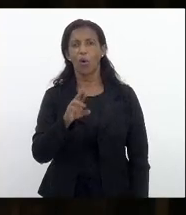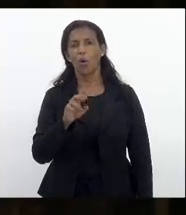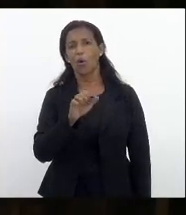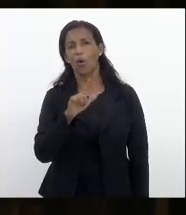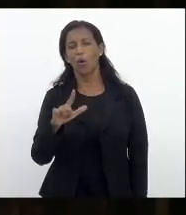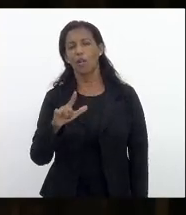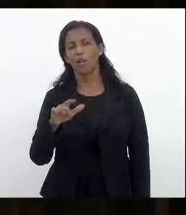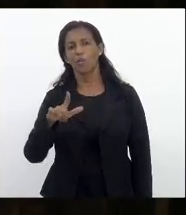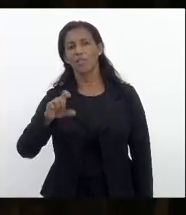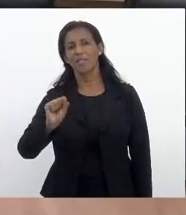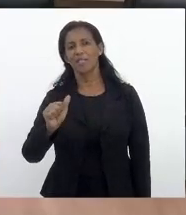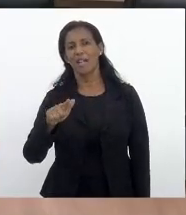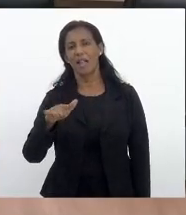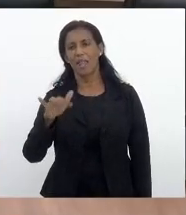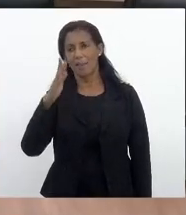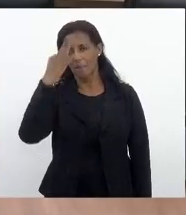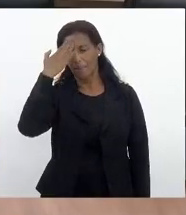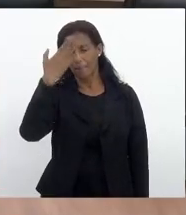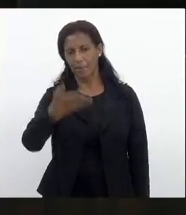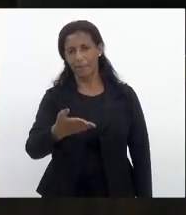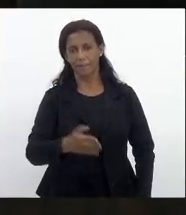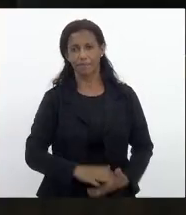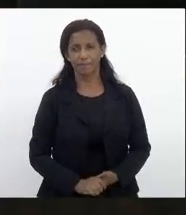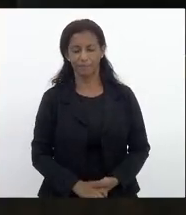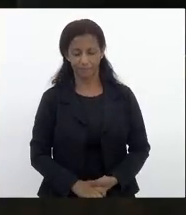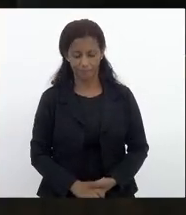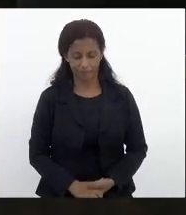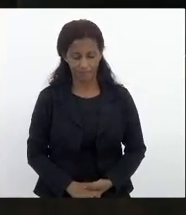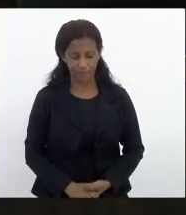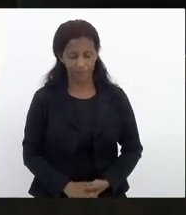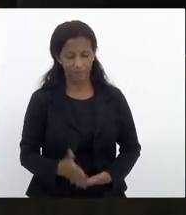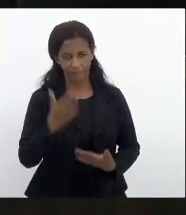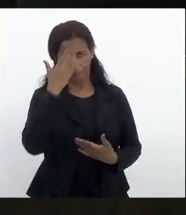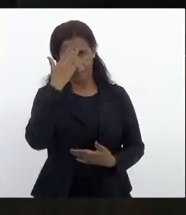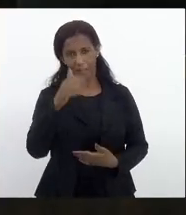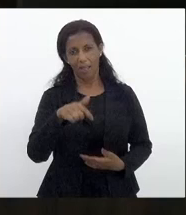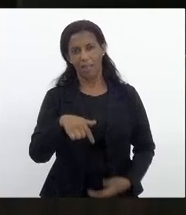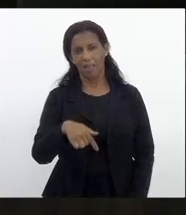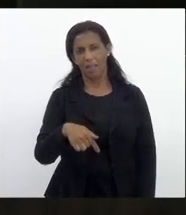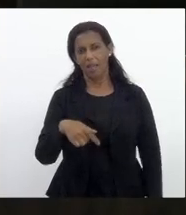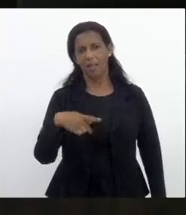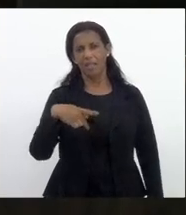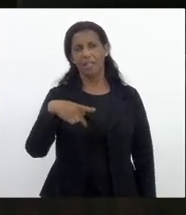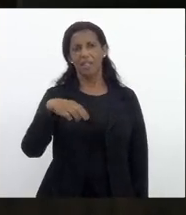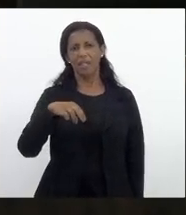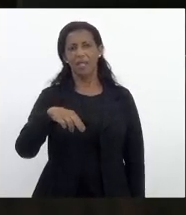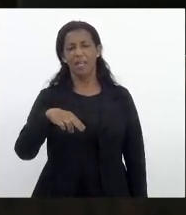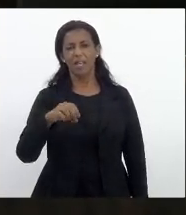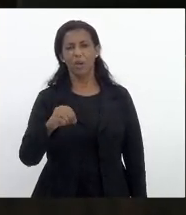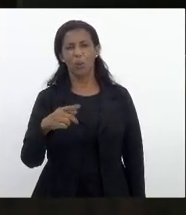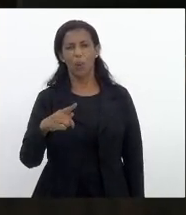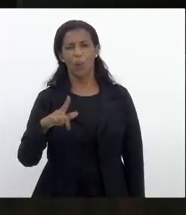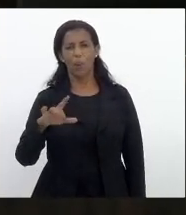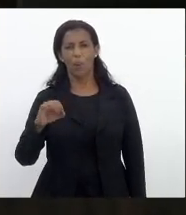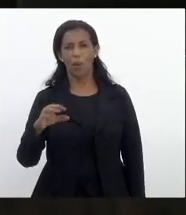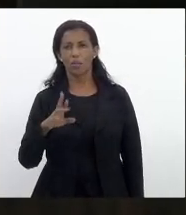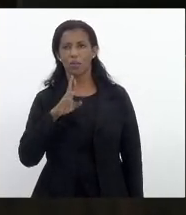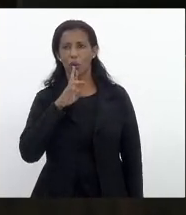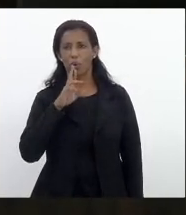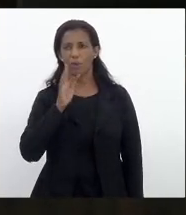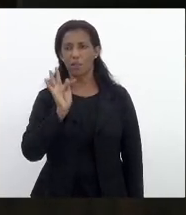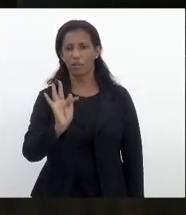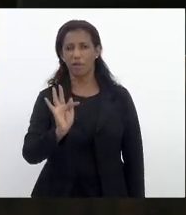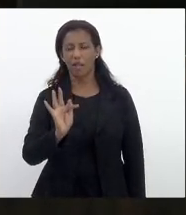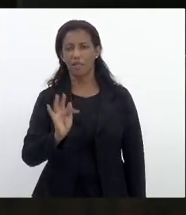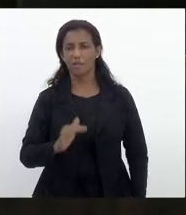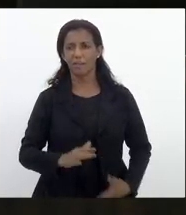obrigado presidente agradecendo ao deputado Alexandre Kinoploch próximo agadona escrita nova deputada Rosana Félix